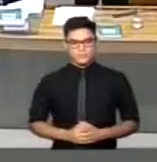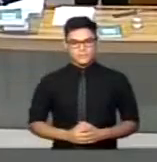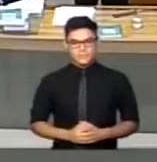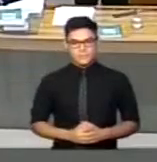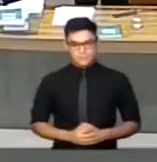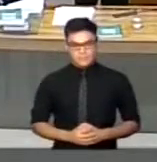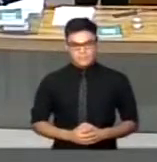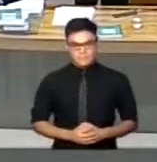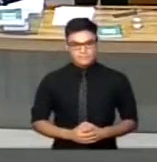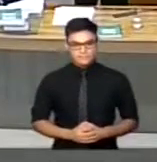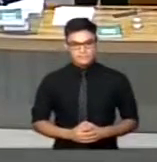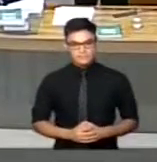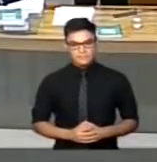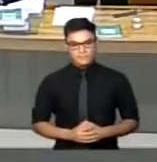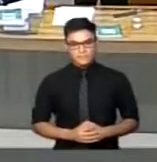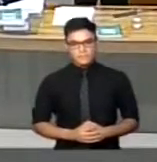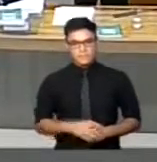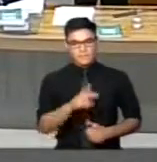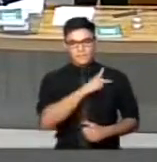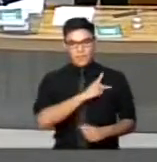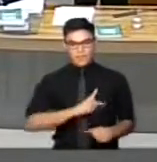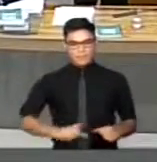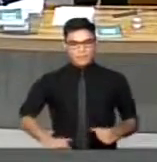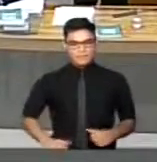Presidente, presidente,